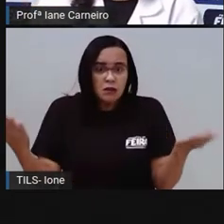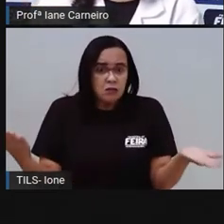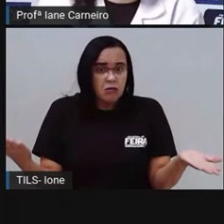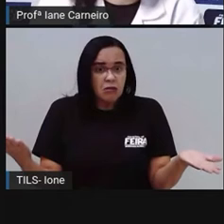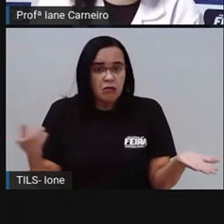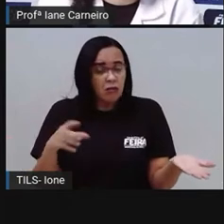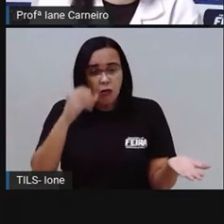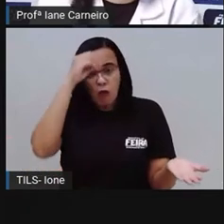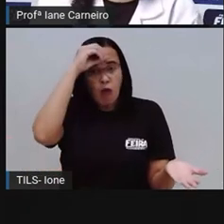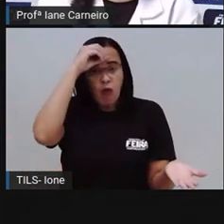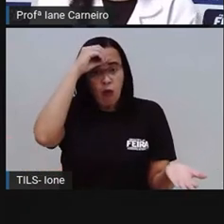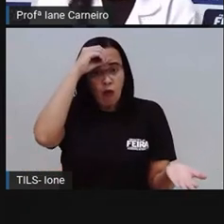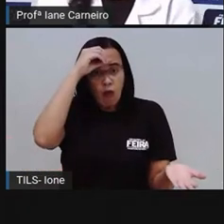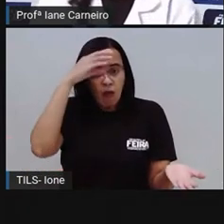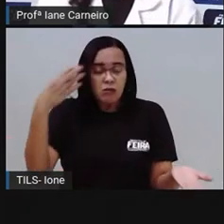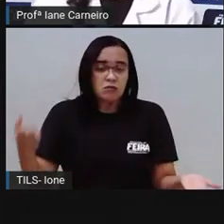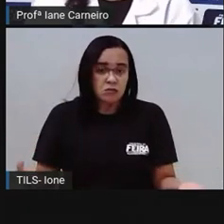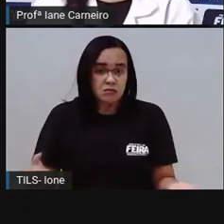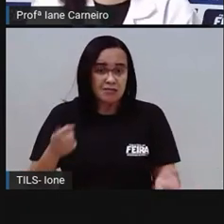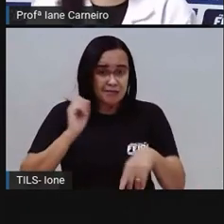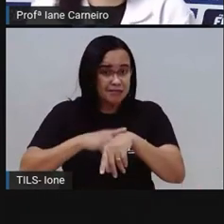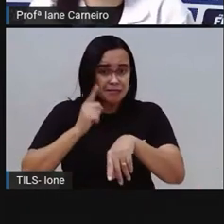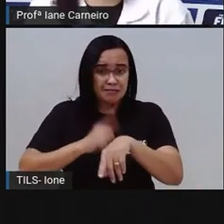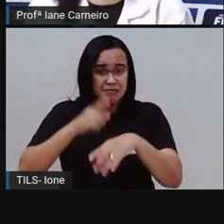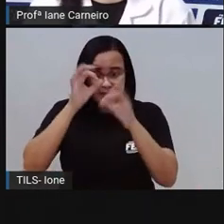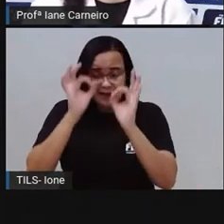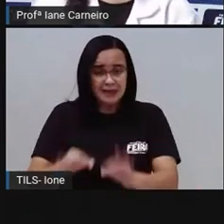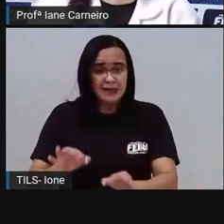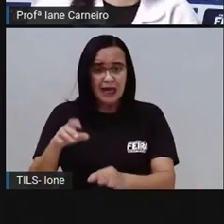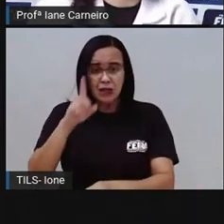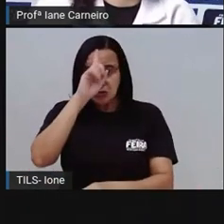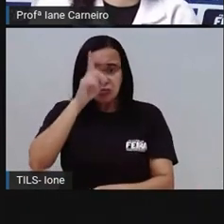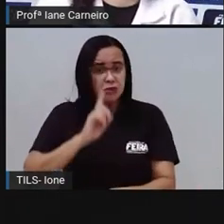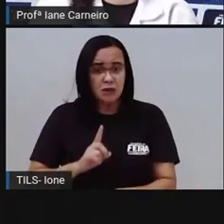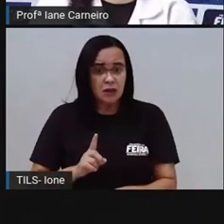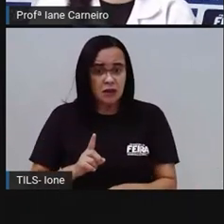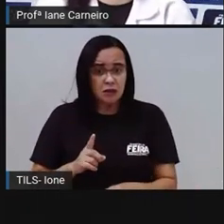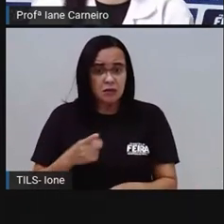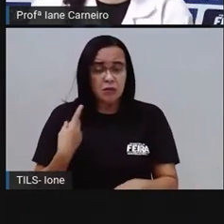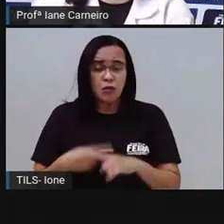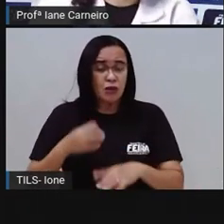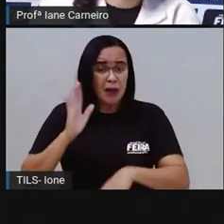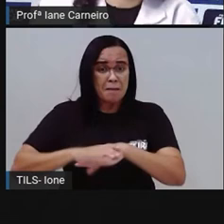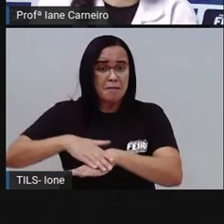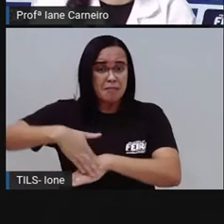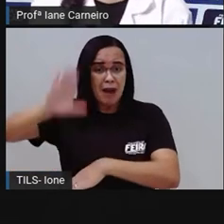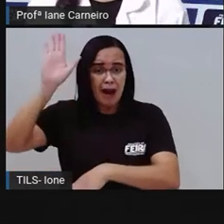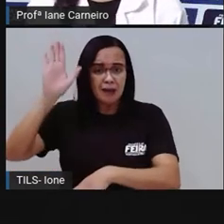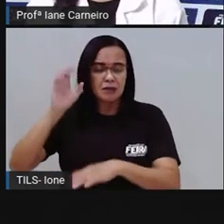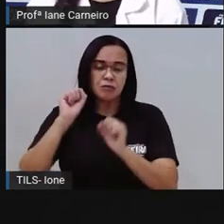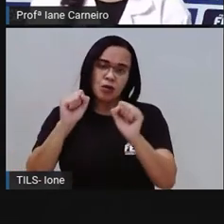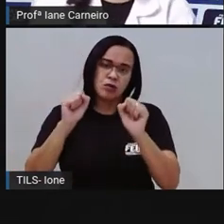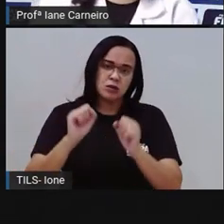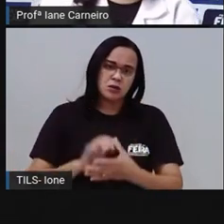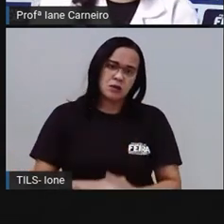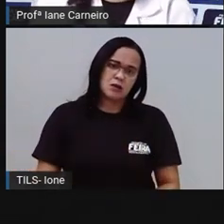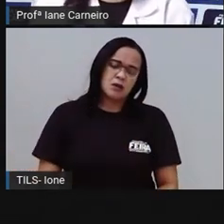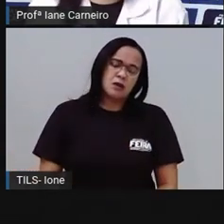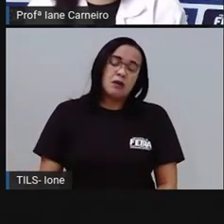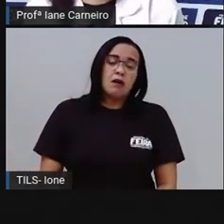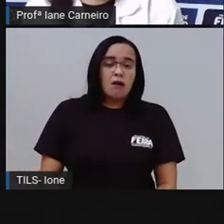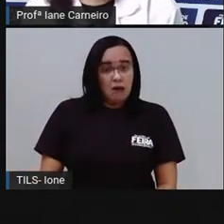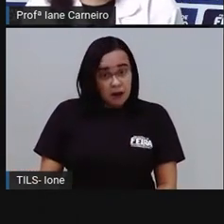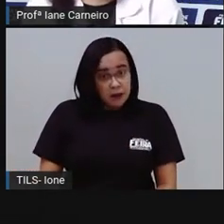um tempo correto. Então, pode ser que seja muito mais de mil anos. Então, a gente tem que ter cuidado. E aí, a criançada